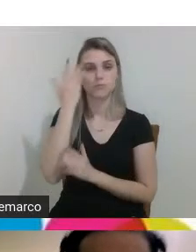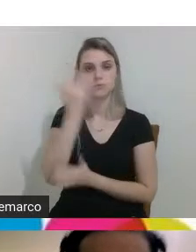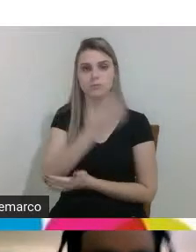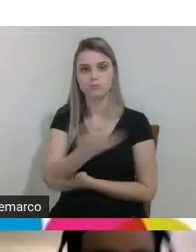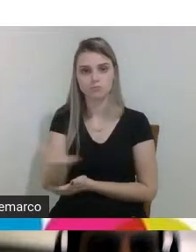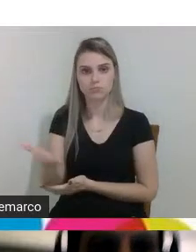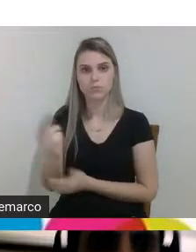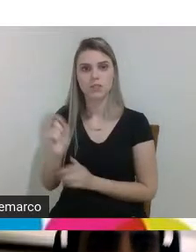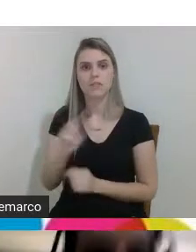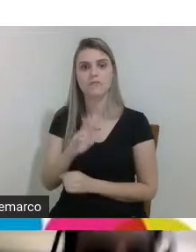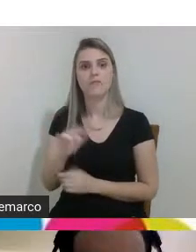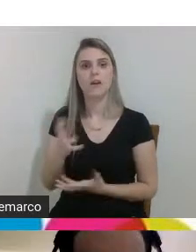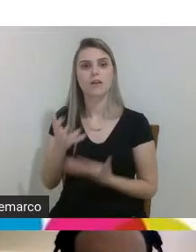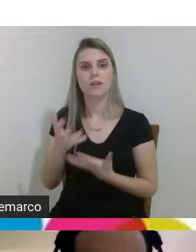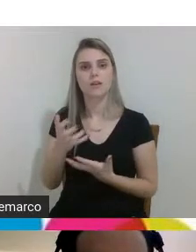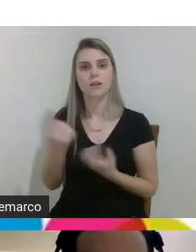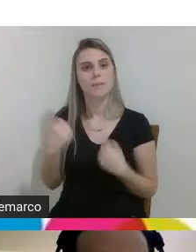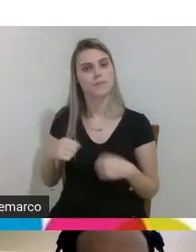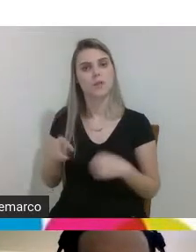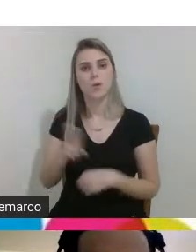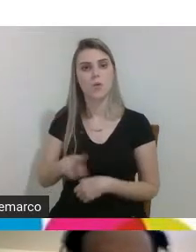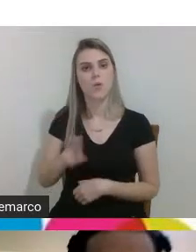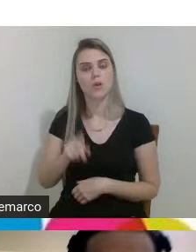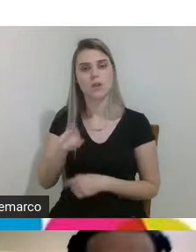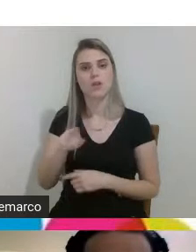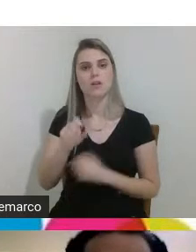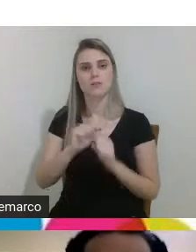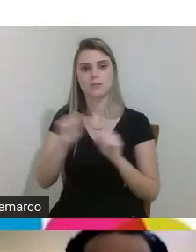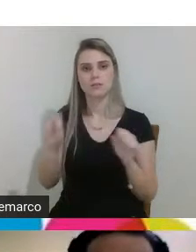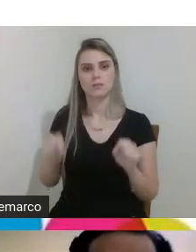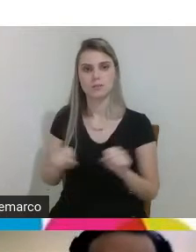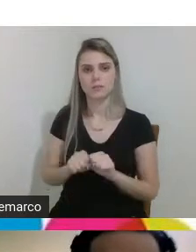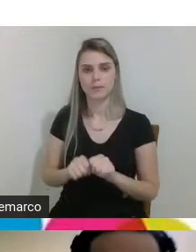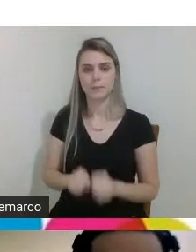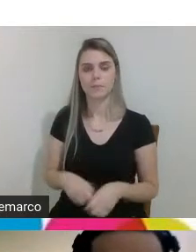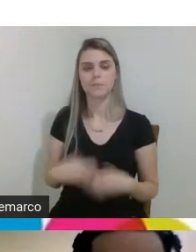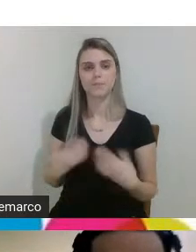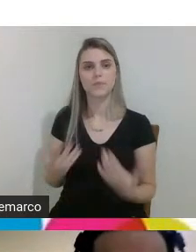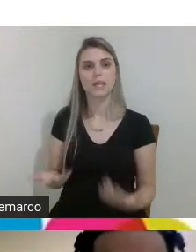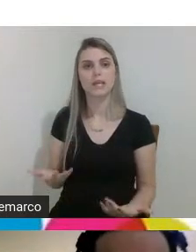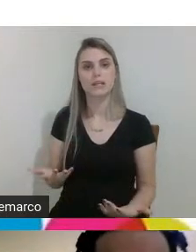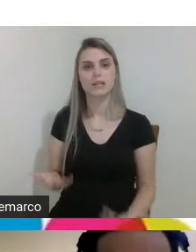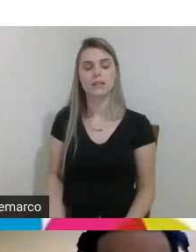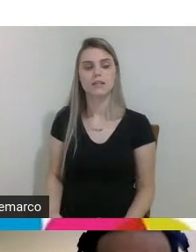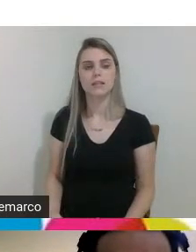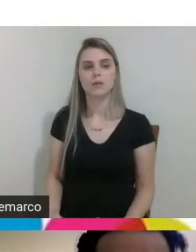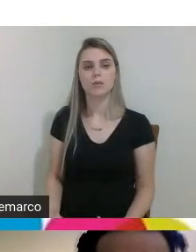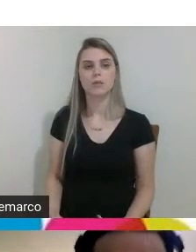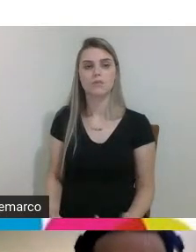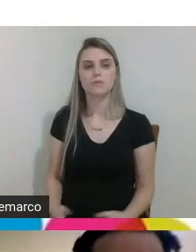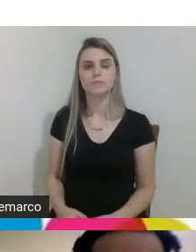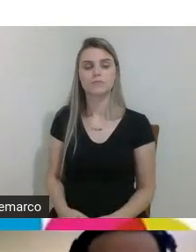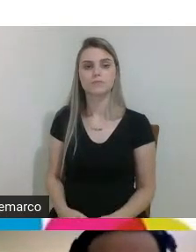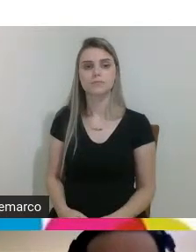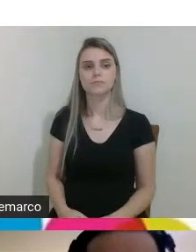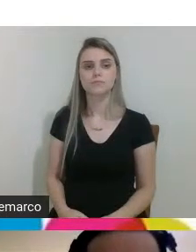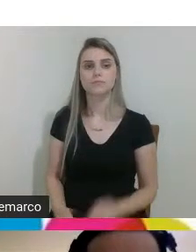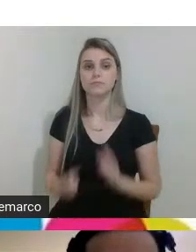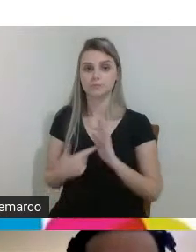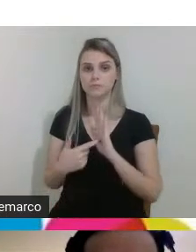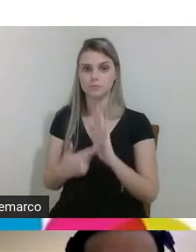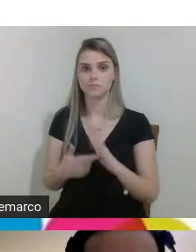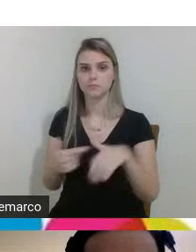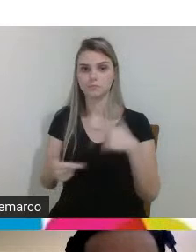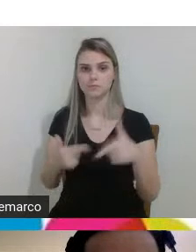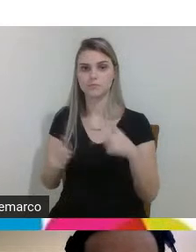vão querer e precisar usar esses softwares então a gente expõe aí os trabalhos que a gente tem